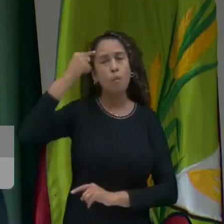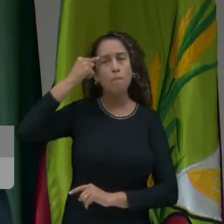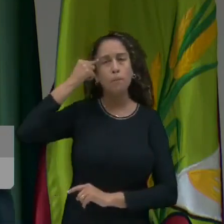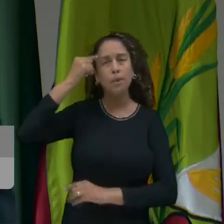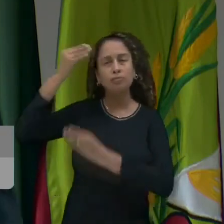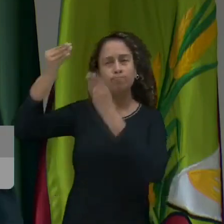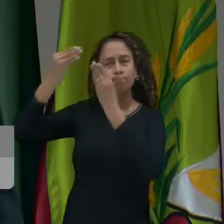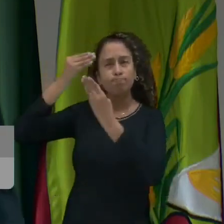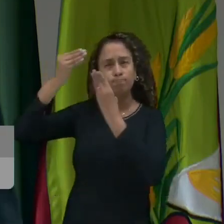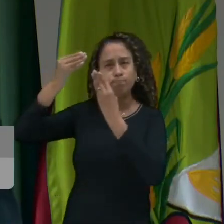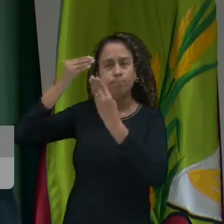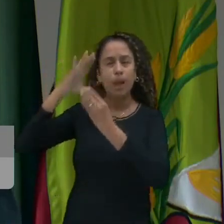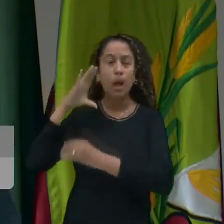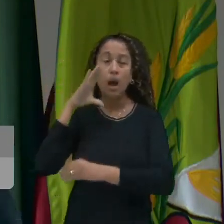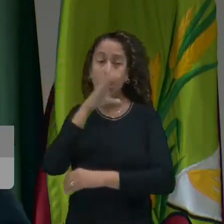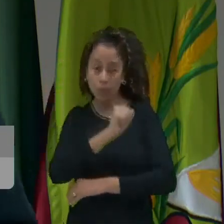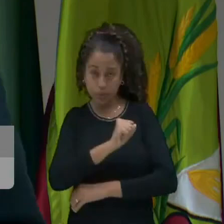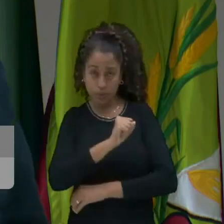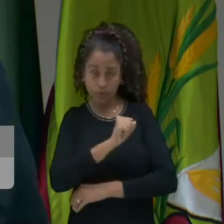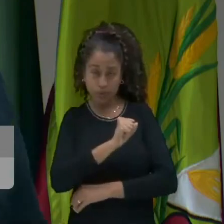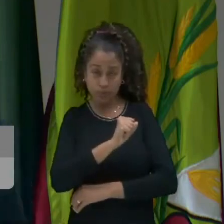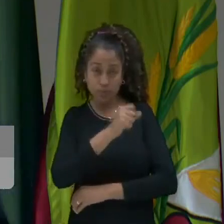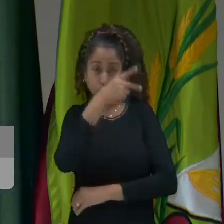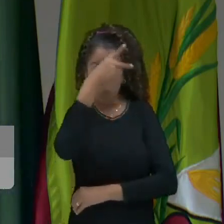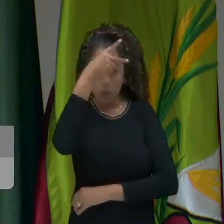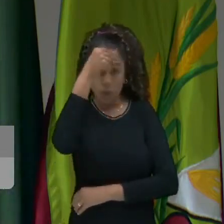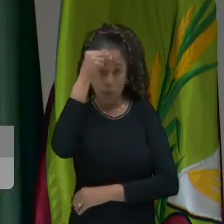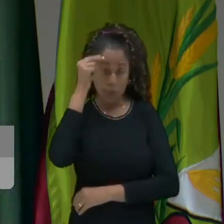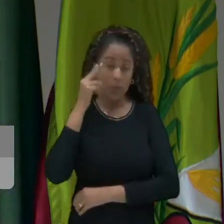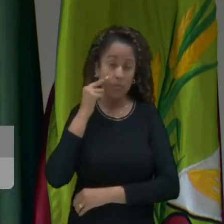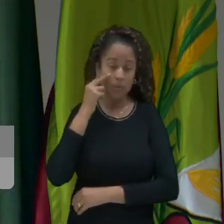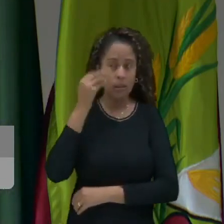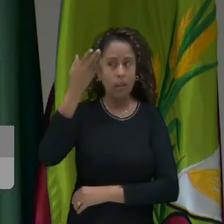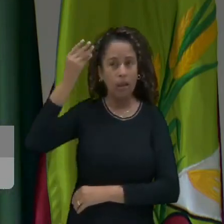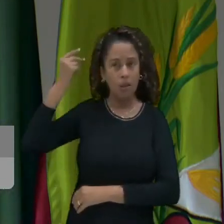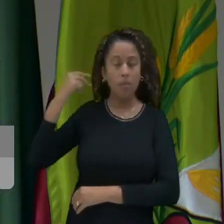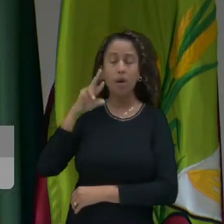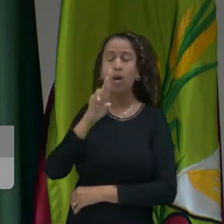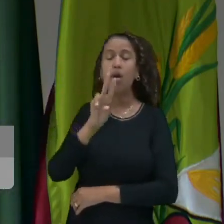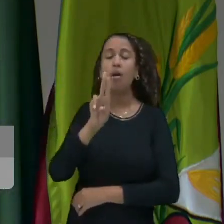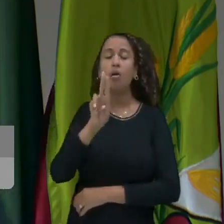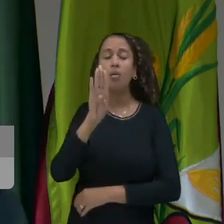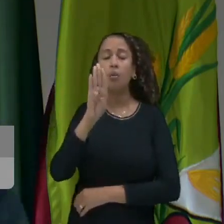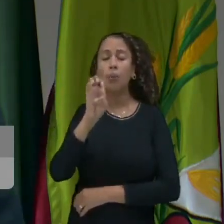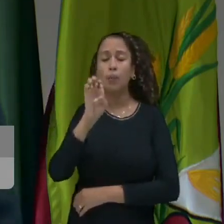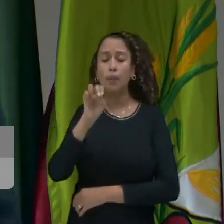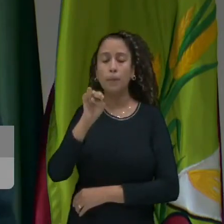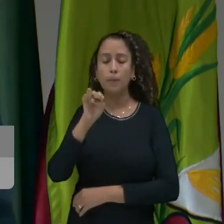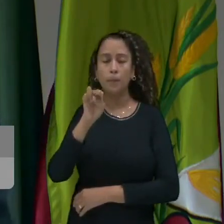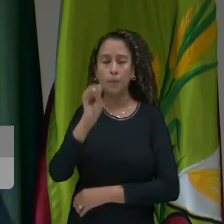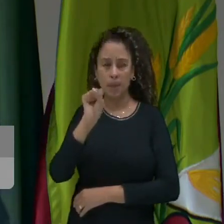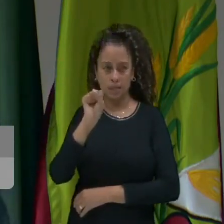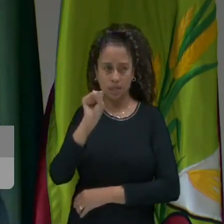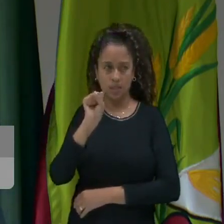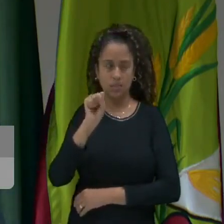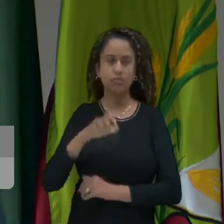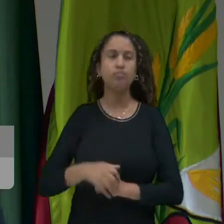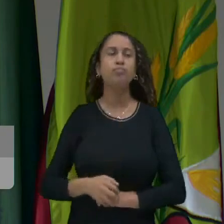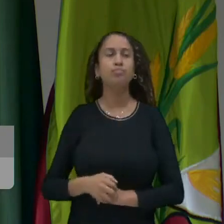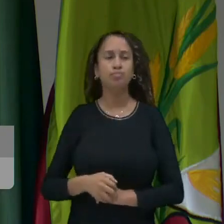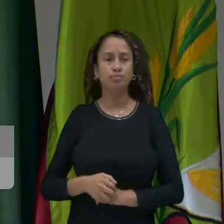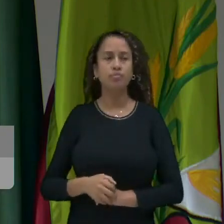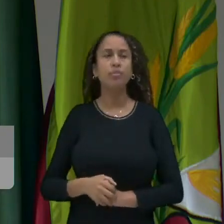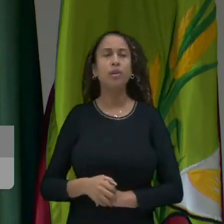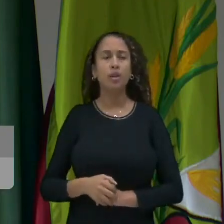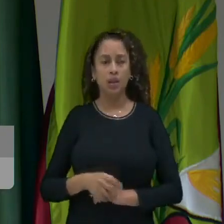rapidamente. O então prefeito, na época, Rubens Espernal, padrinho de casamento da vereadora Juliana